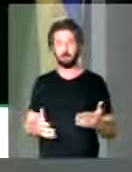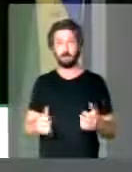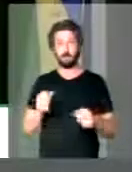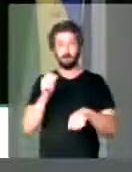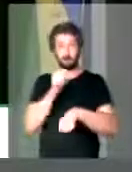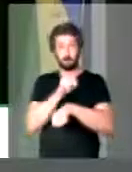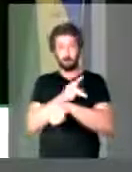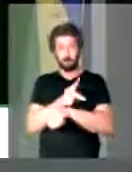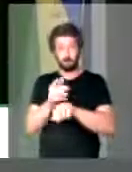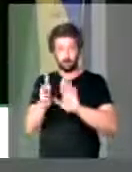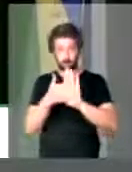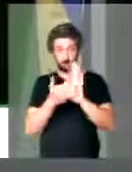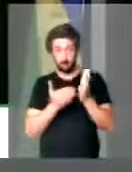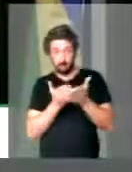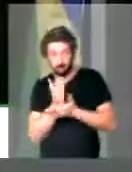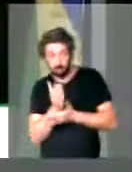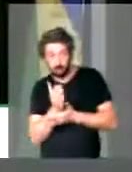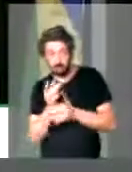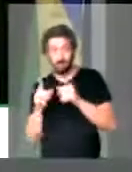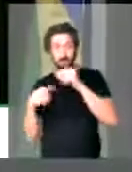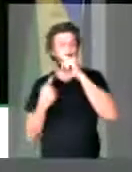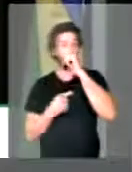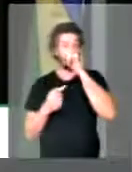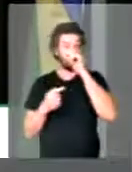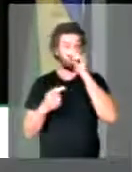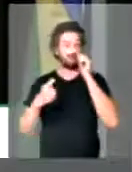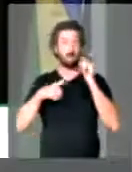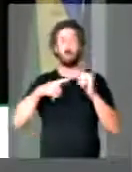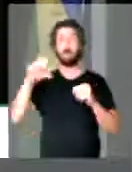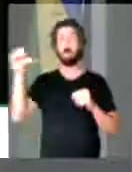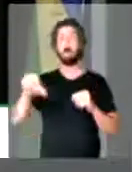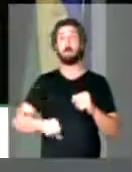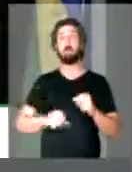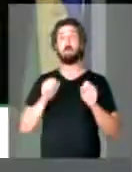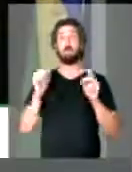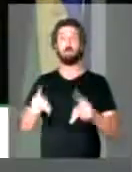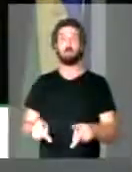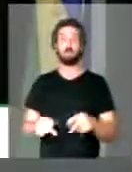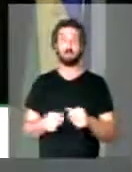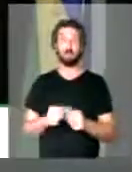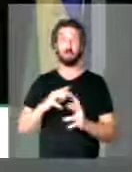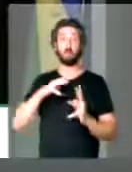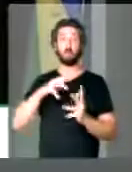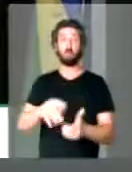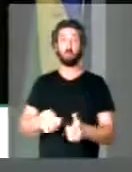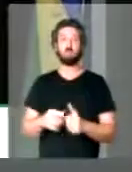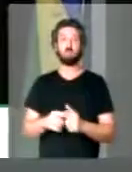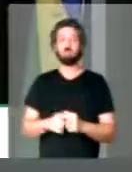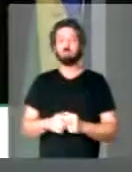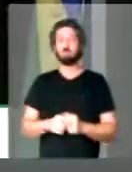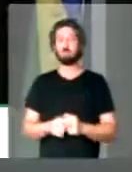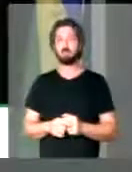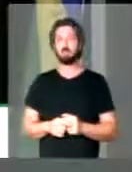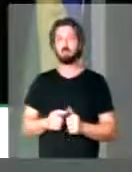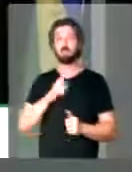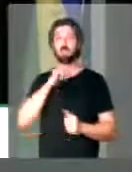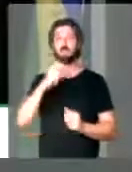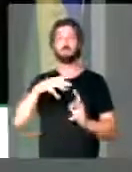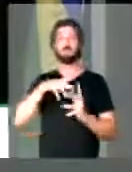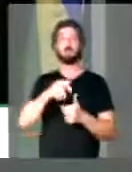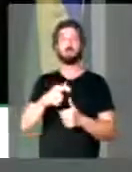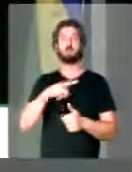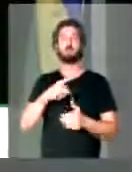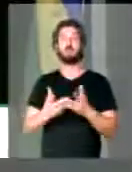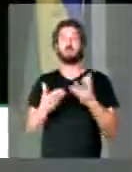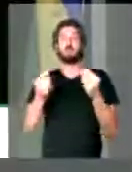Previdência, essa proposta, nós vamos ter a pior aposentadoria do mundo. Não terá nenhum país do mundo